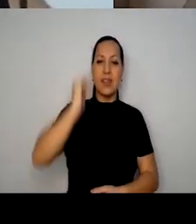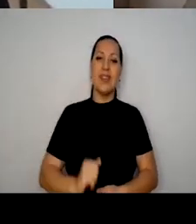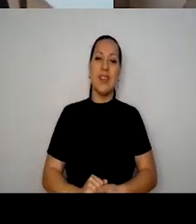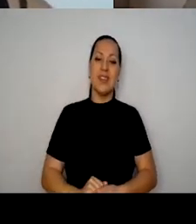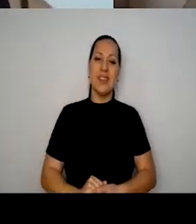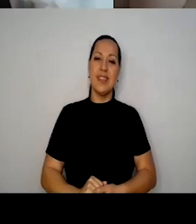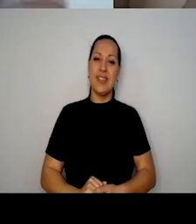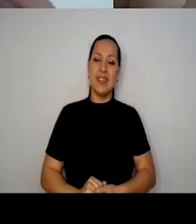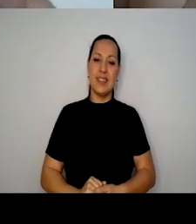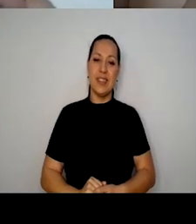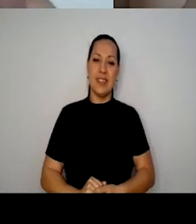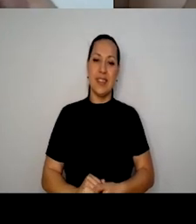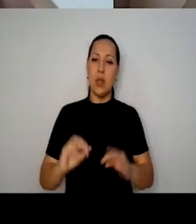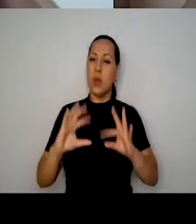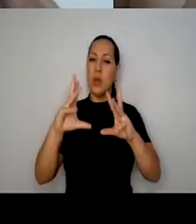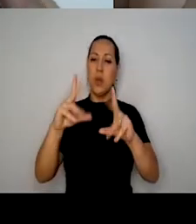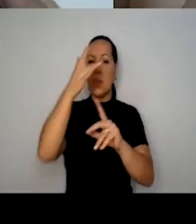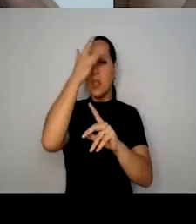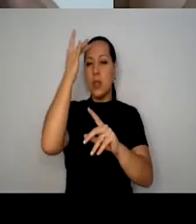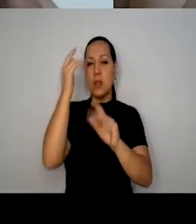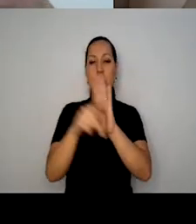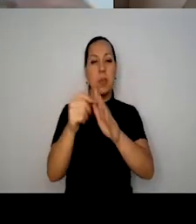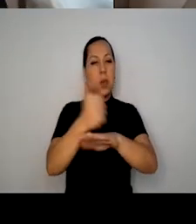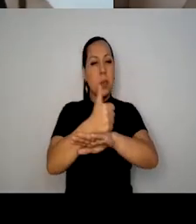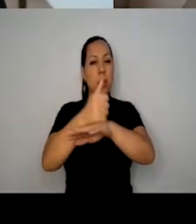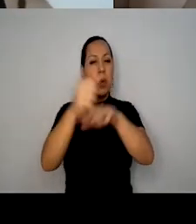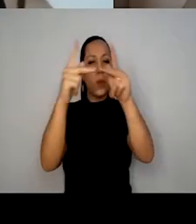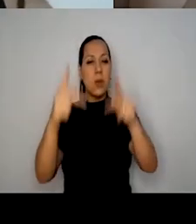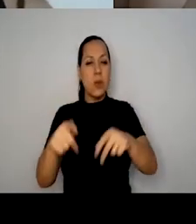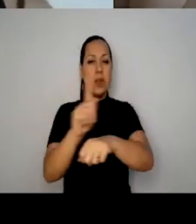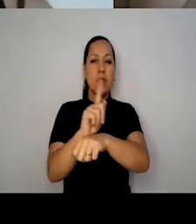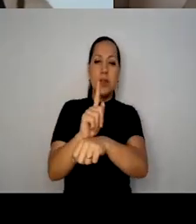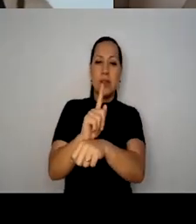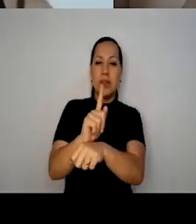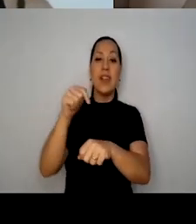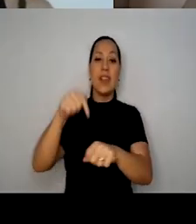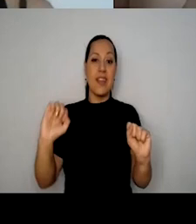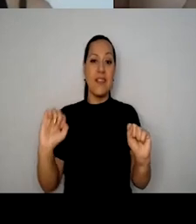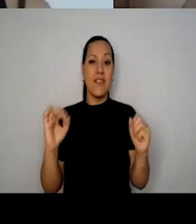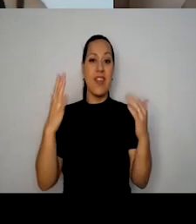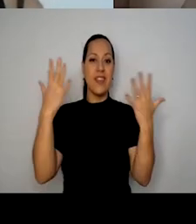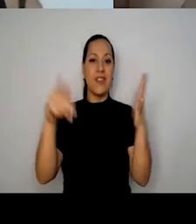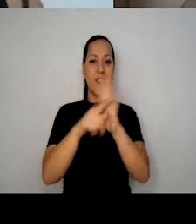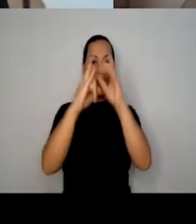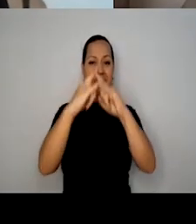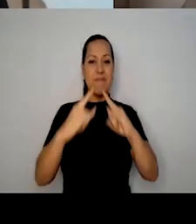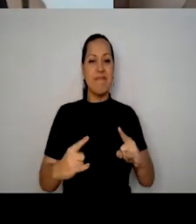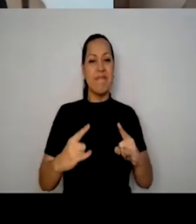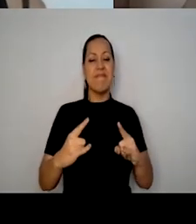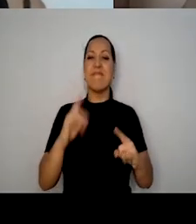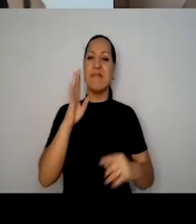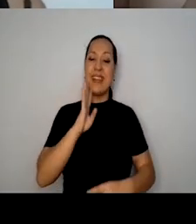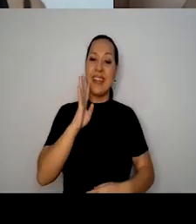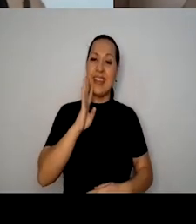os programadores e gestores desse festival tão legal, tão importante